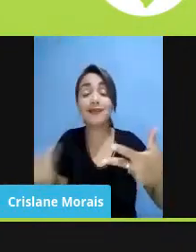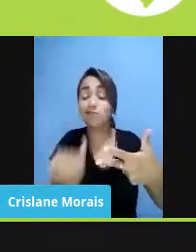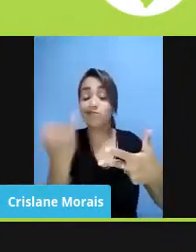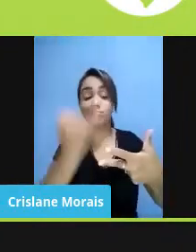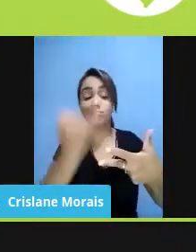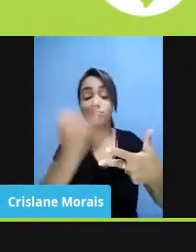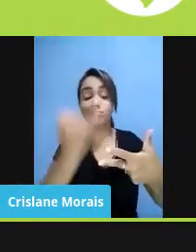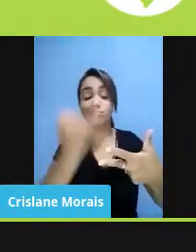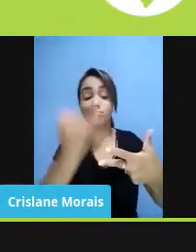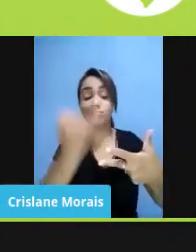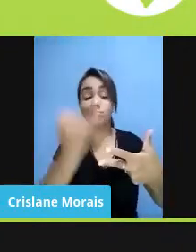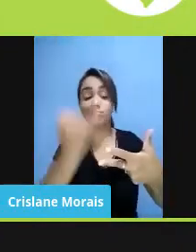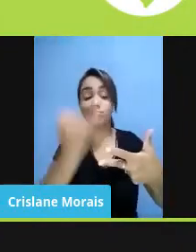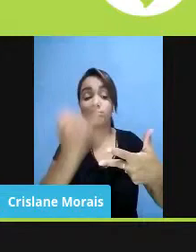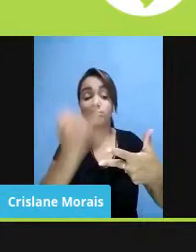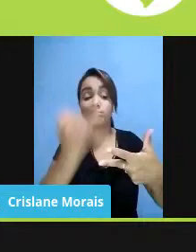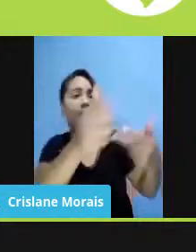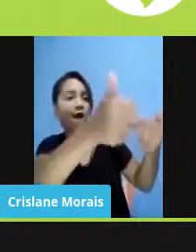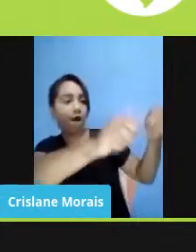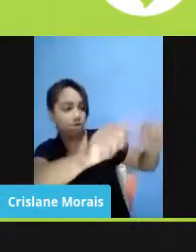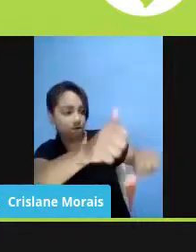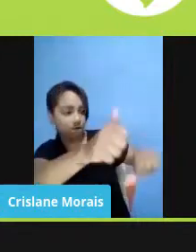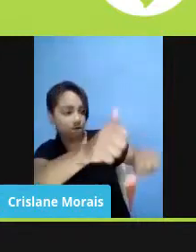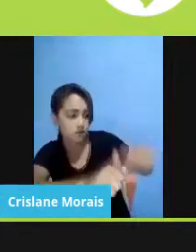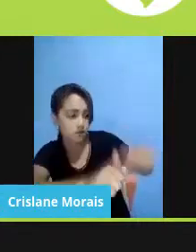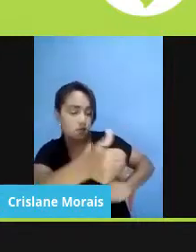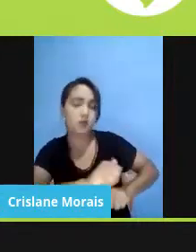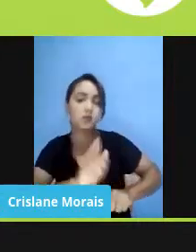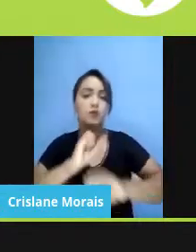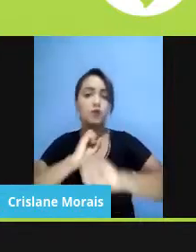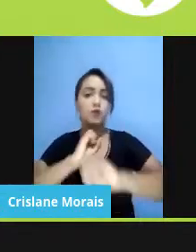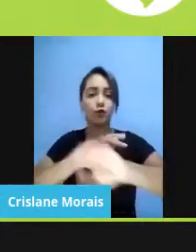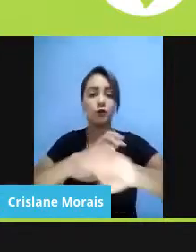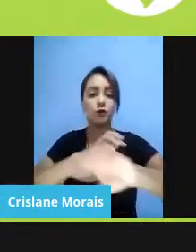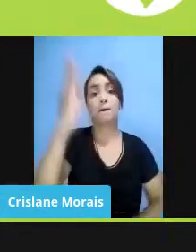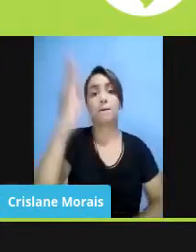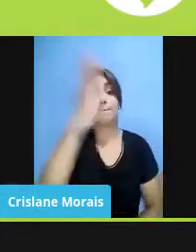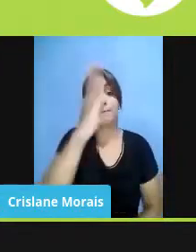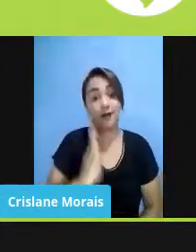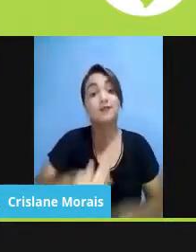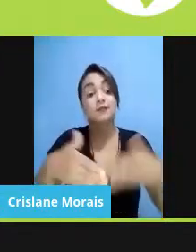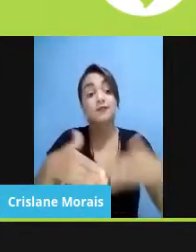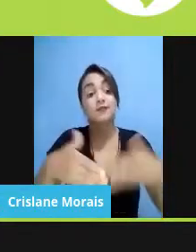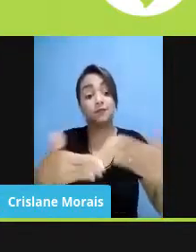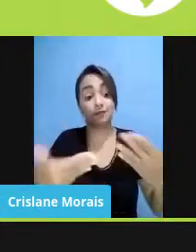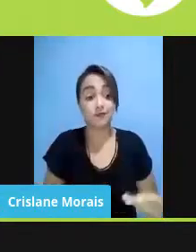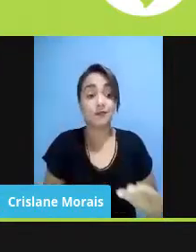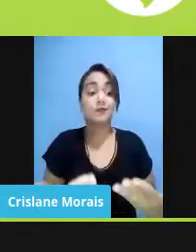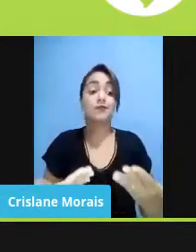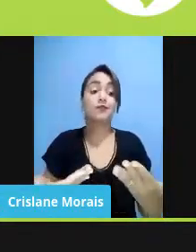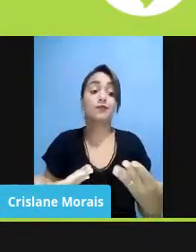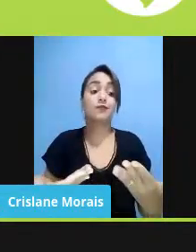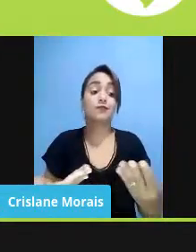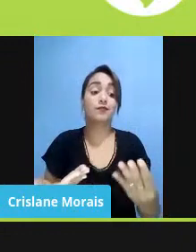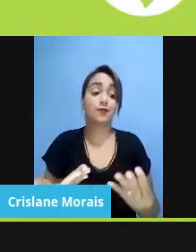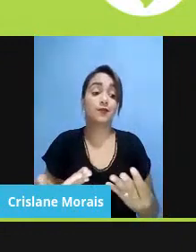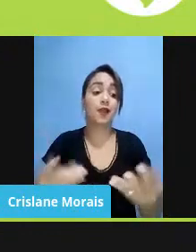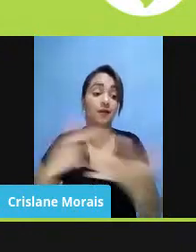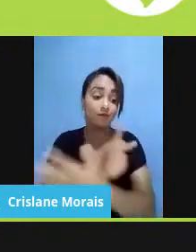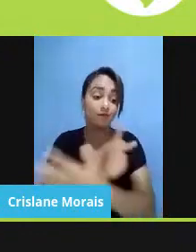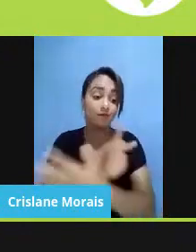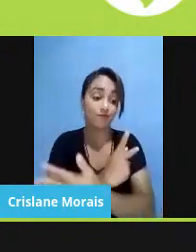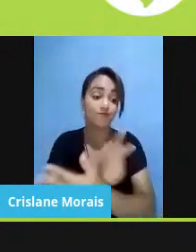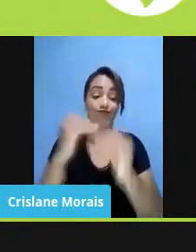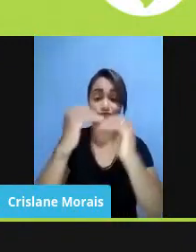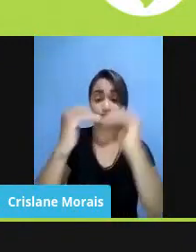avaliação da educação brasileira e, com isso, com essa situação tão desfuncional, você